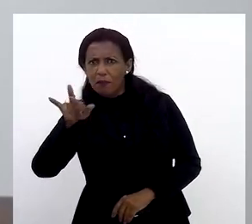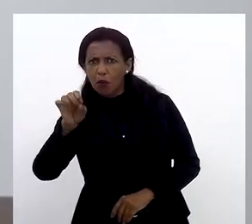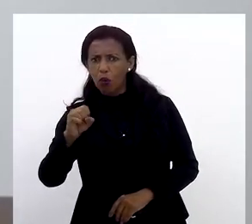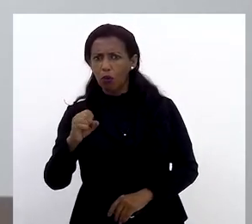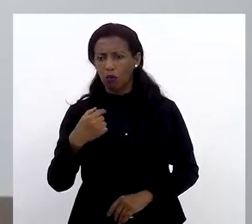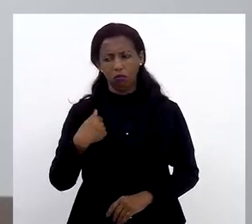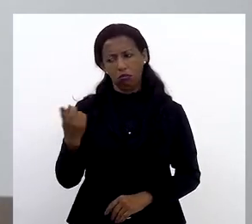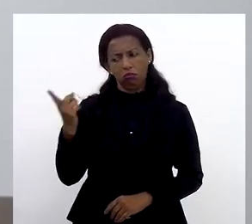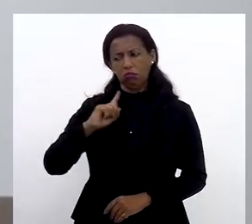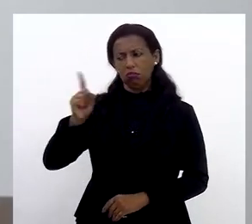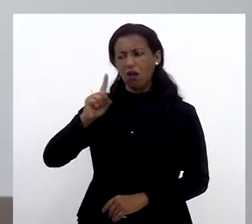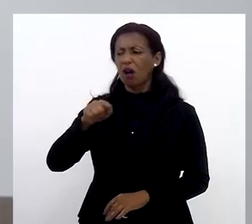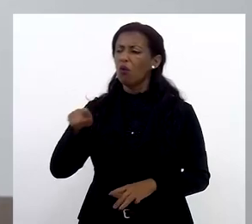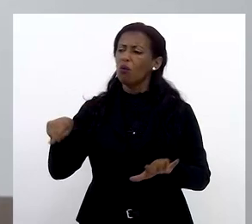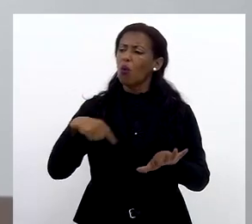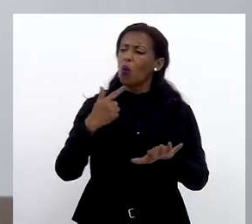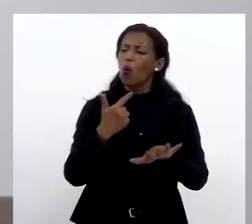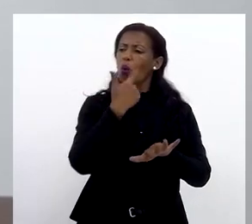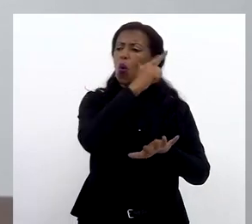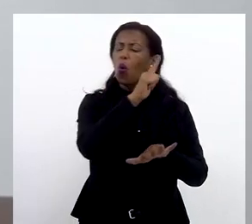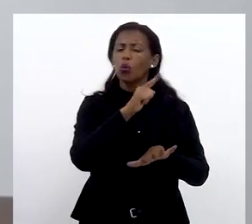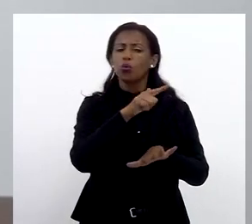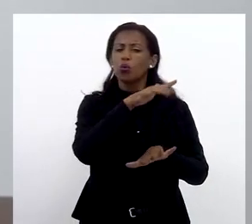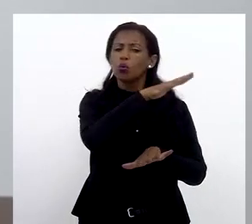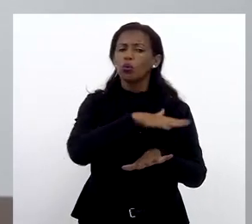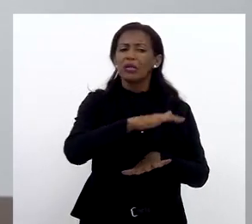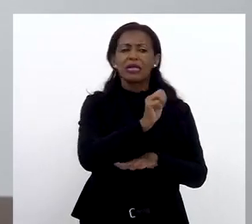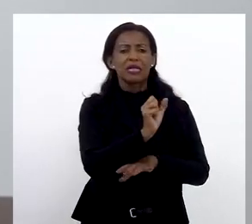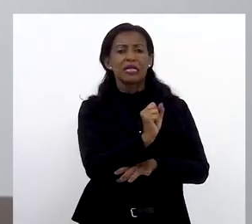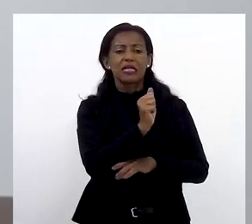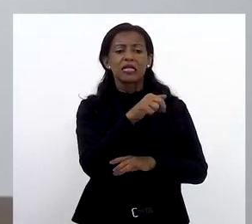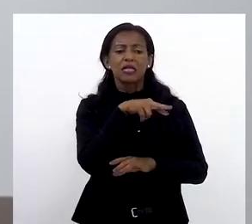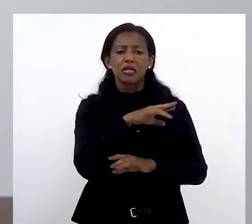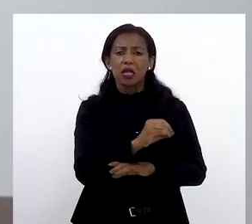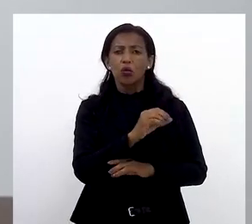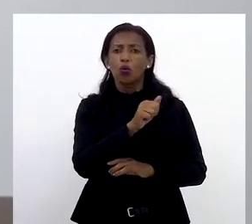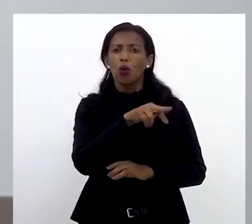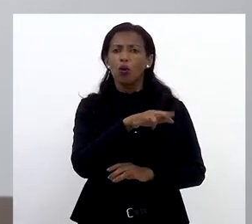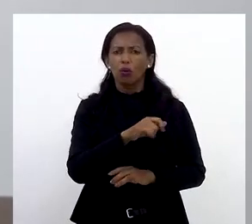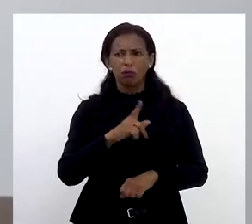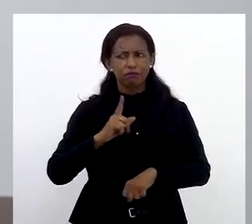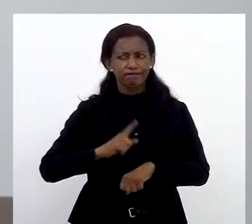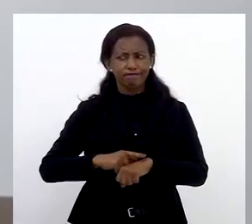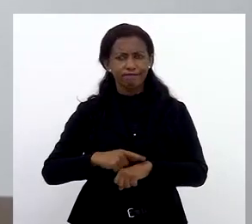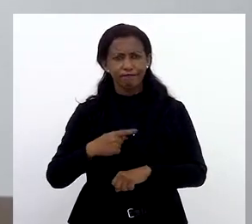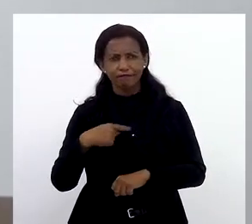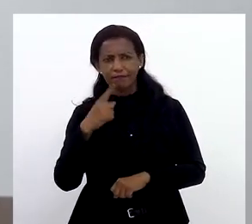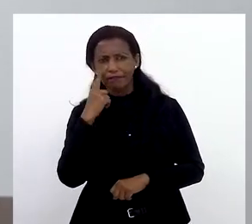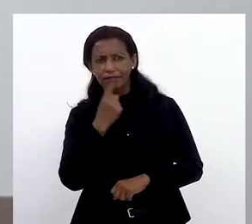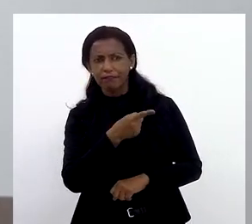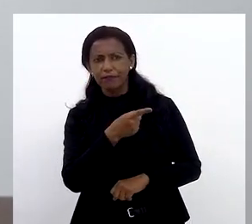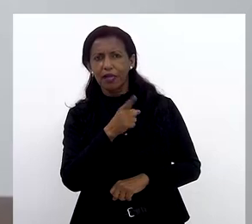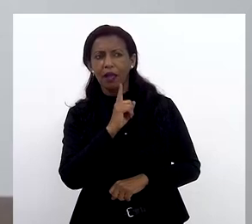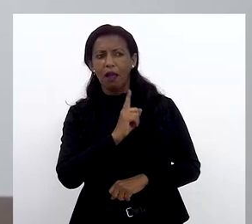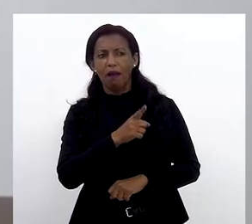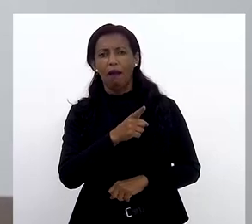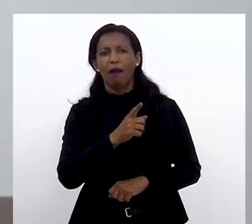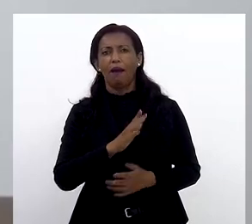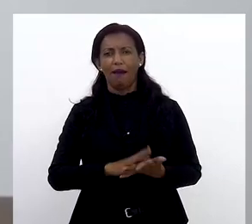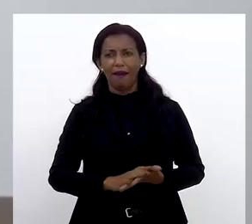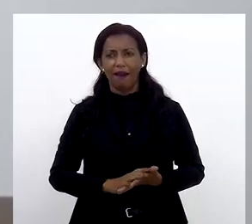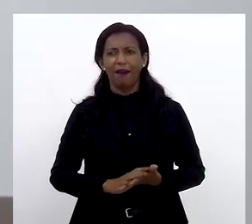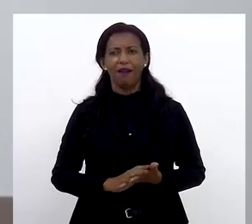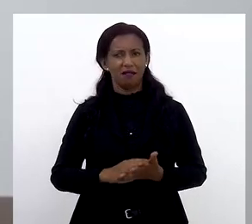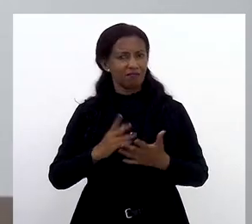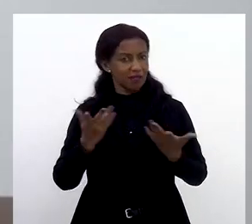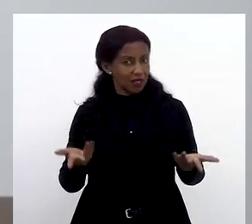paciente falou, não, doutor, eu fiquei numa região chamada Santo Antônio da Estiva. Na mesma hora, o professor se interessou em conhecer.